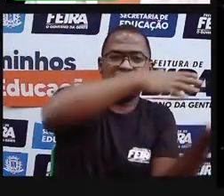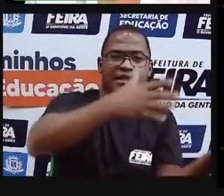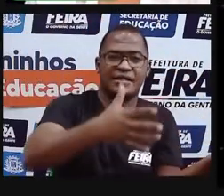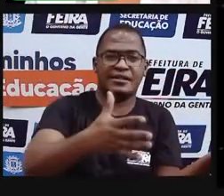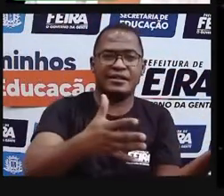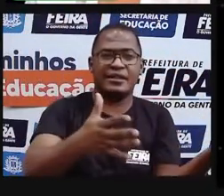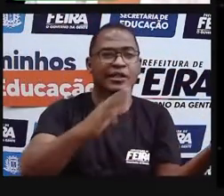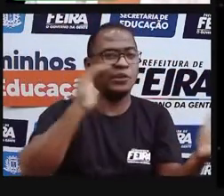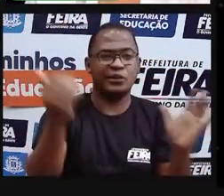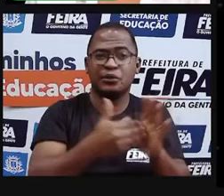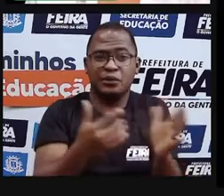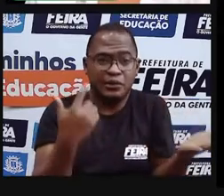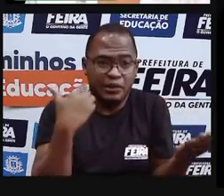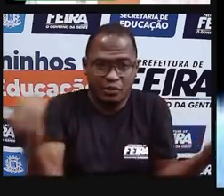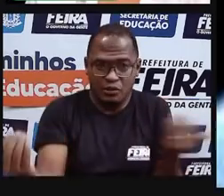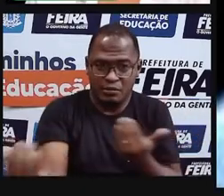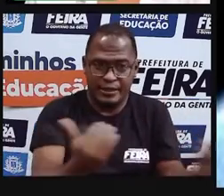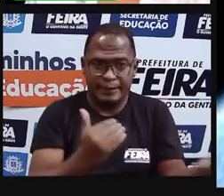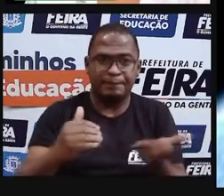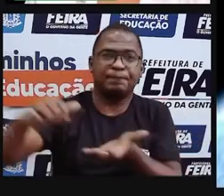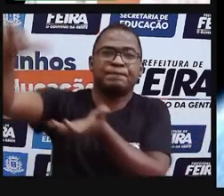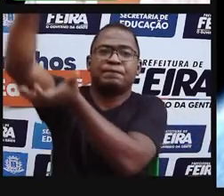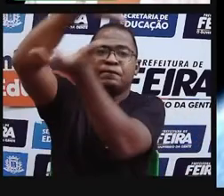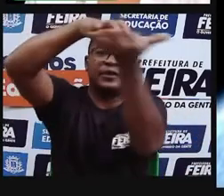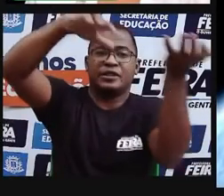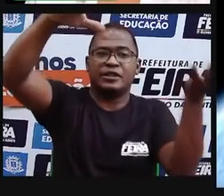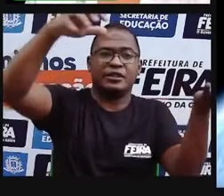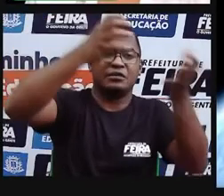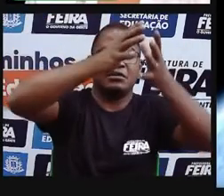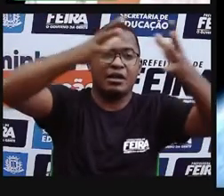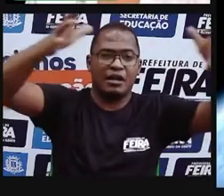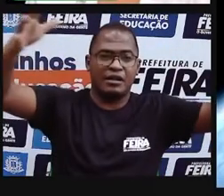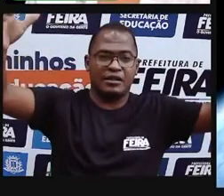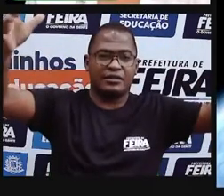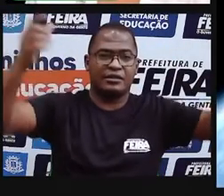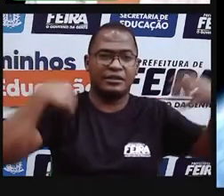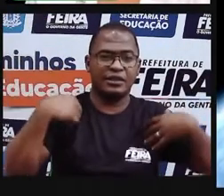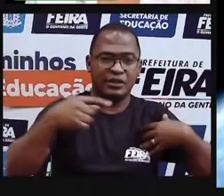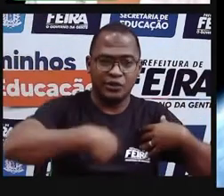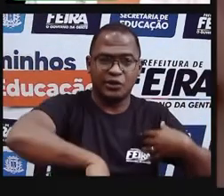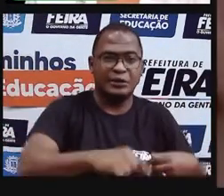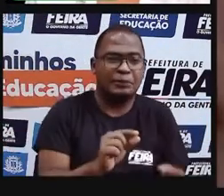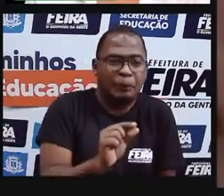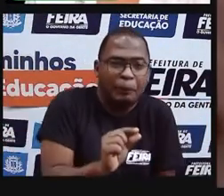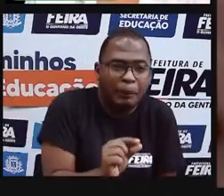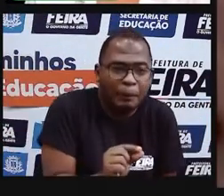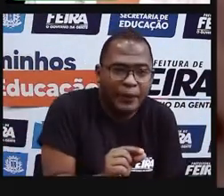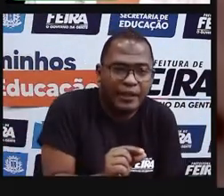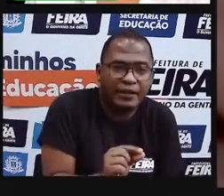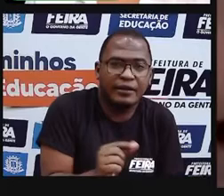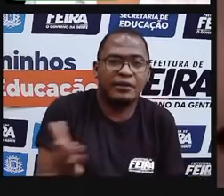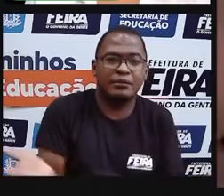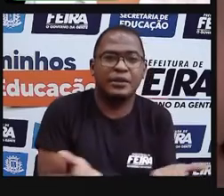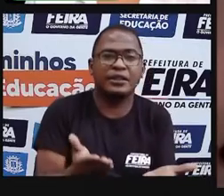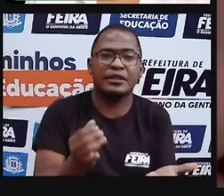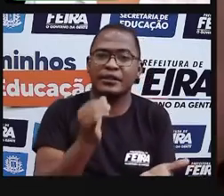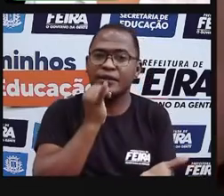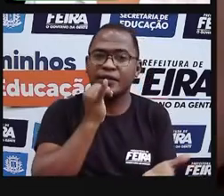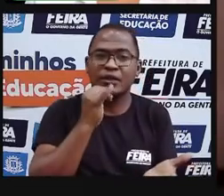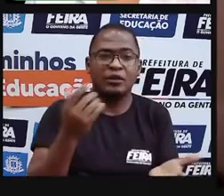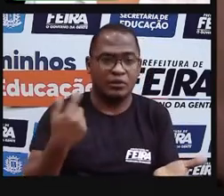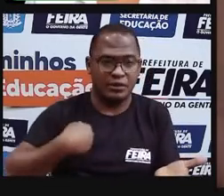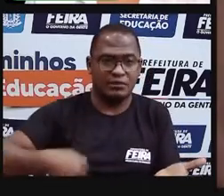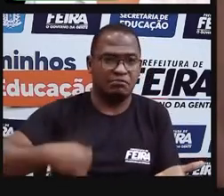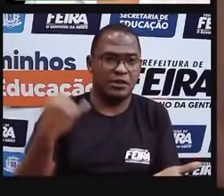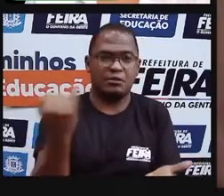percebemos que realmente somos pequenos. Mas não é aí que a nossa grandeza mora. Nossa grandeza vem de dentro. Você